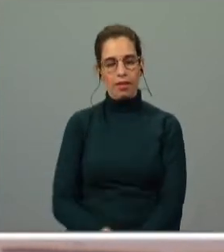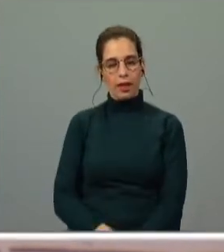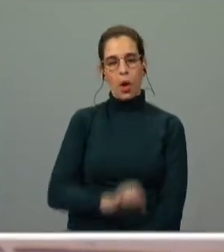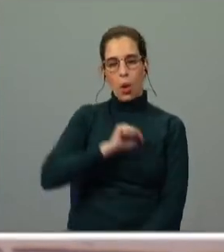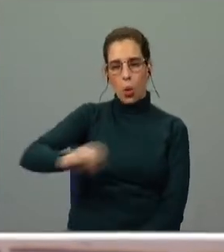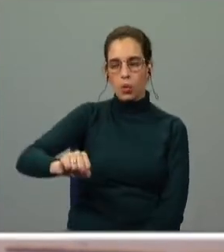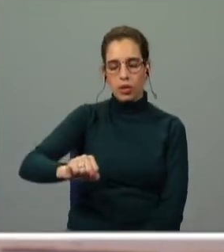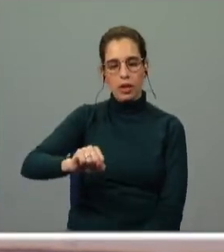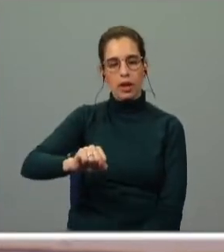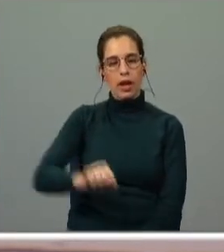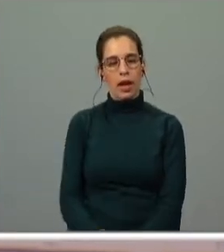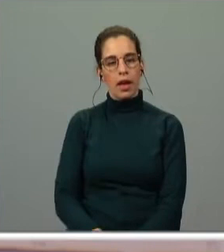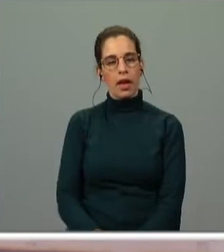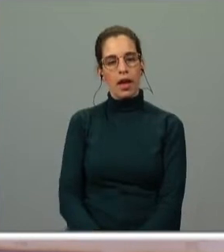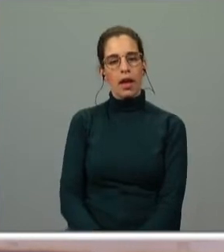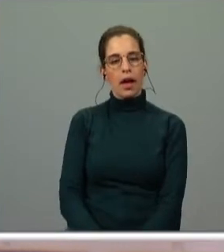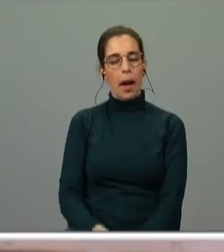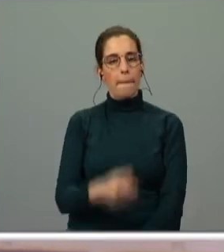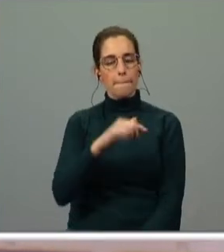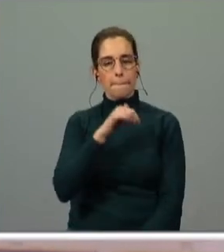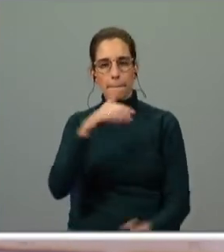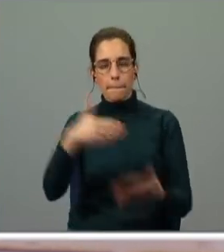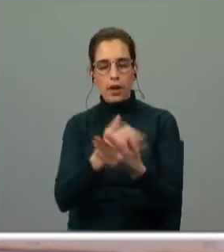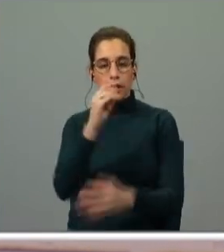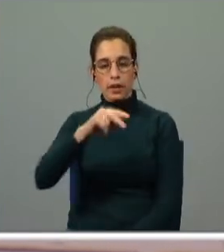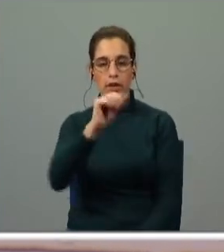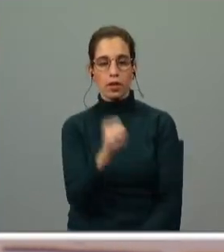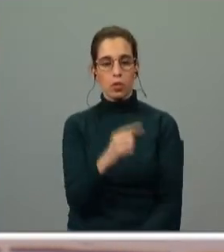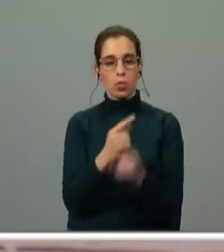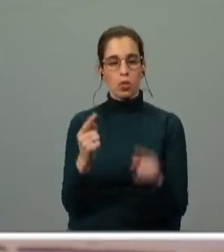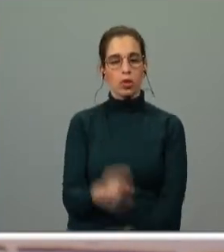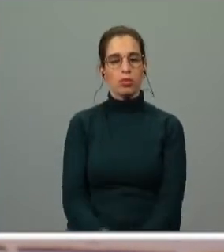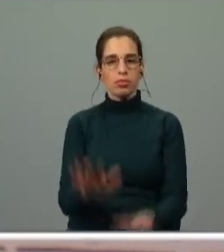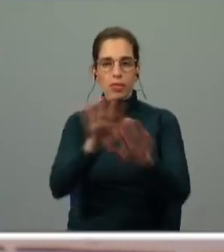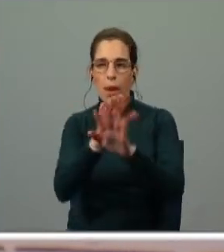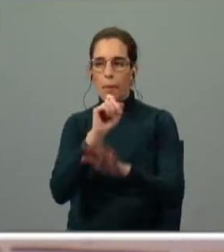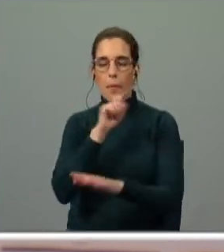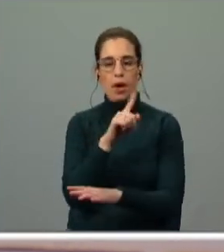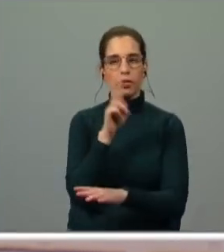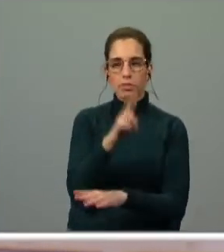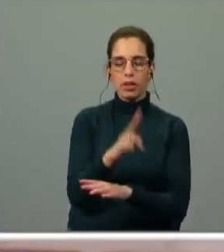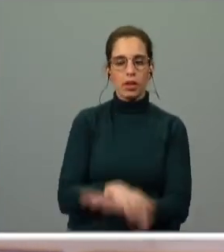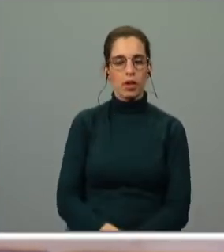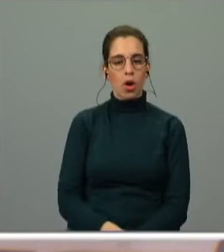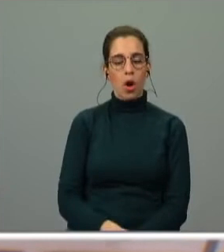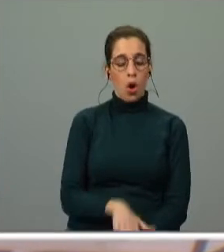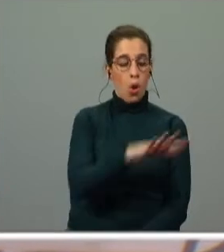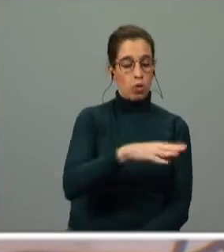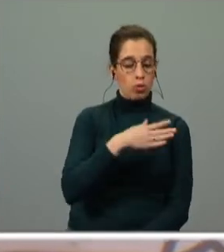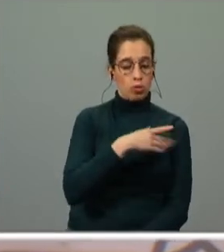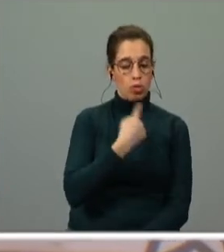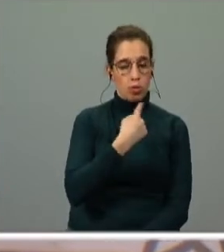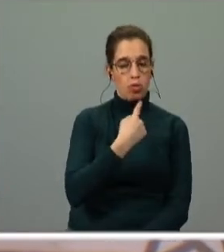os carrascos, está contra a condenação de Inês. Porque a subjetividade pode-se ver naquilo que o narrador